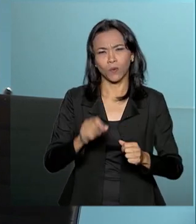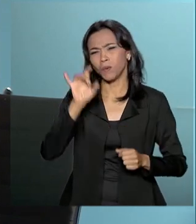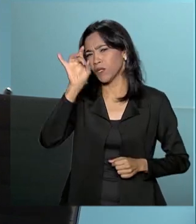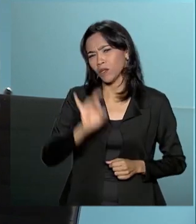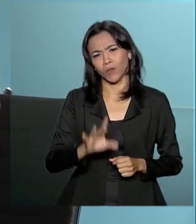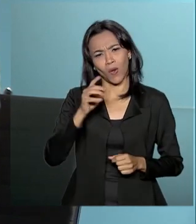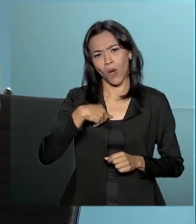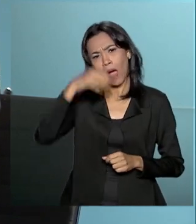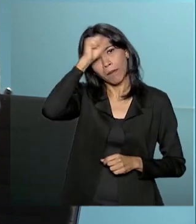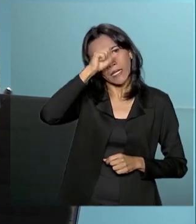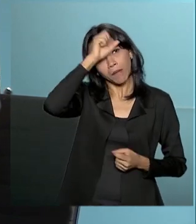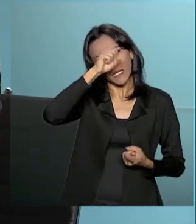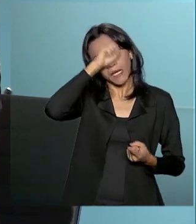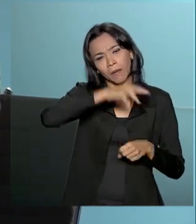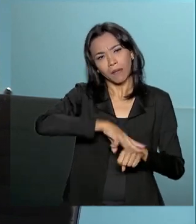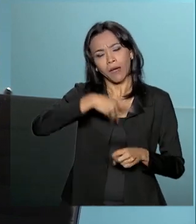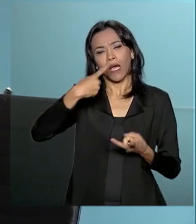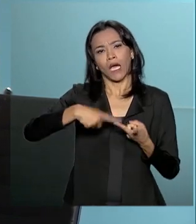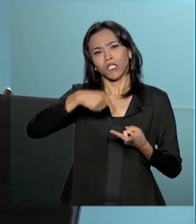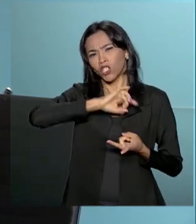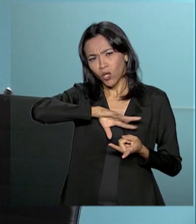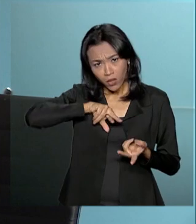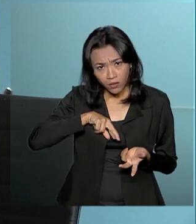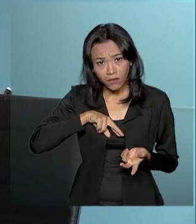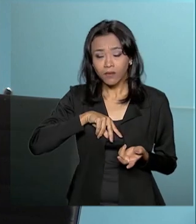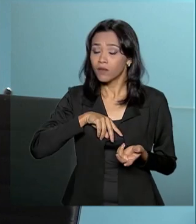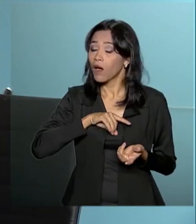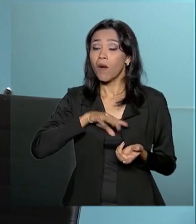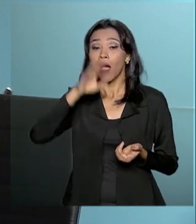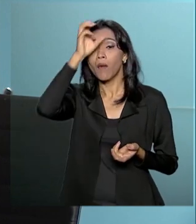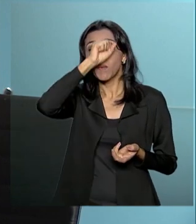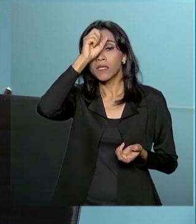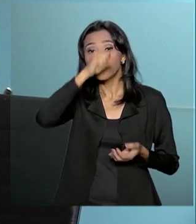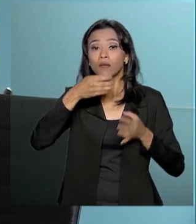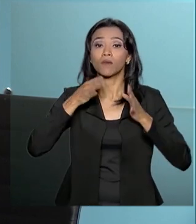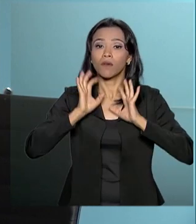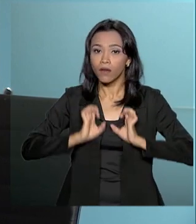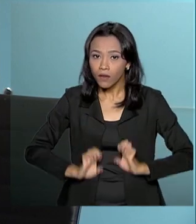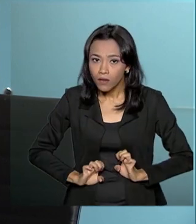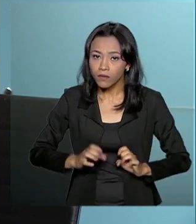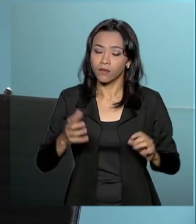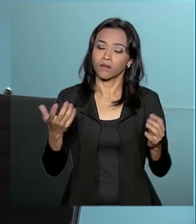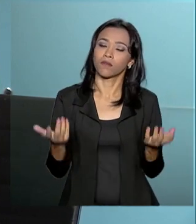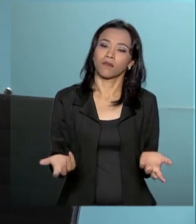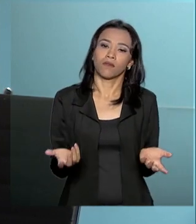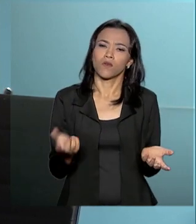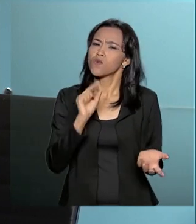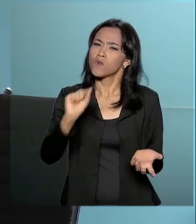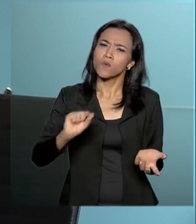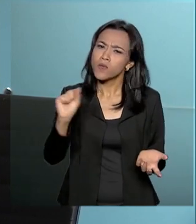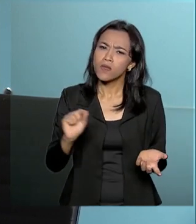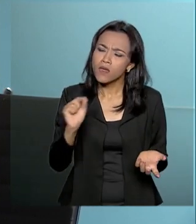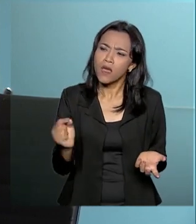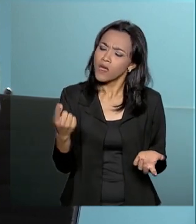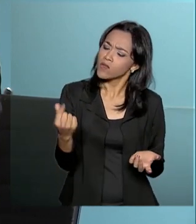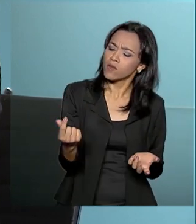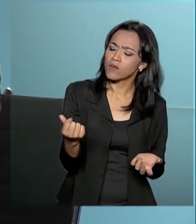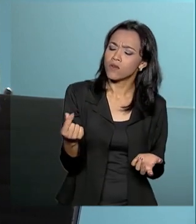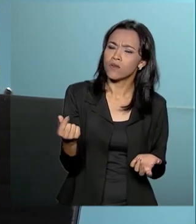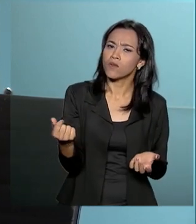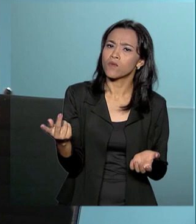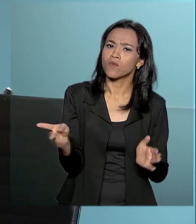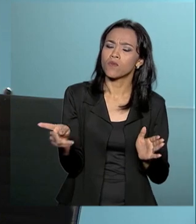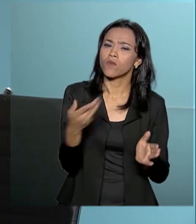educação do aprendizado da matemática, mas o aprendizado ético, o aprendizado do que que vem a ser dinheiro público,